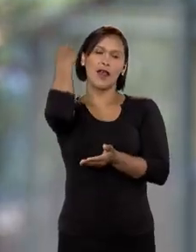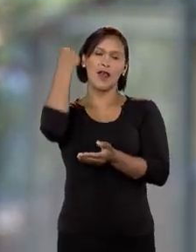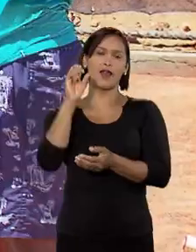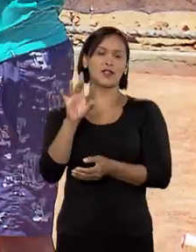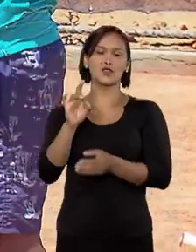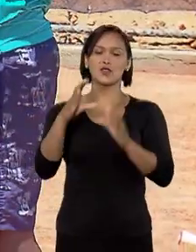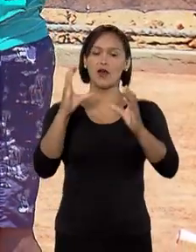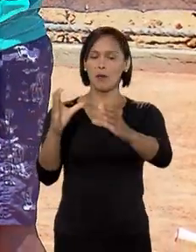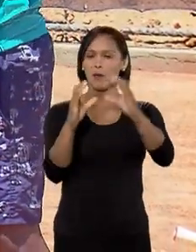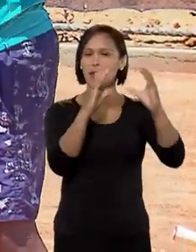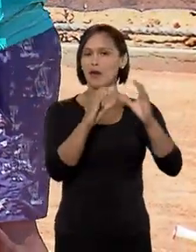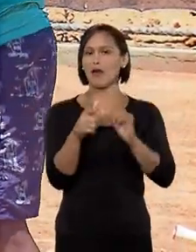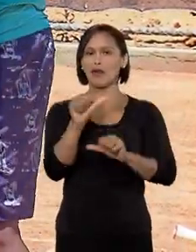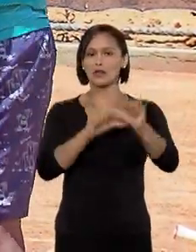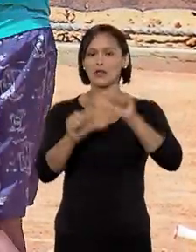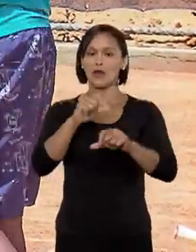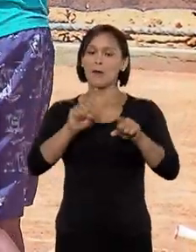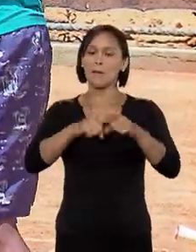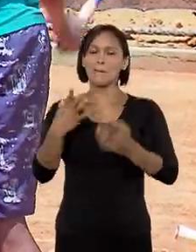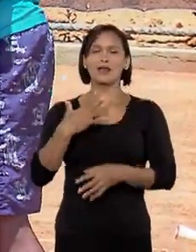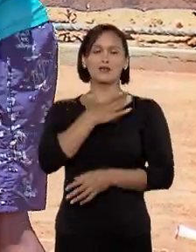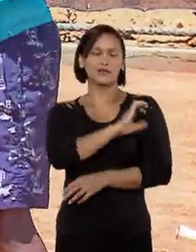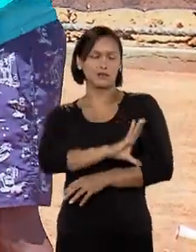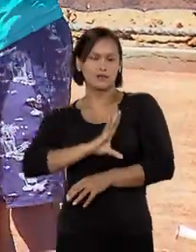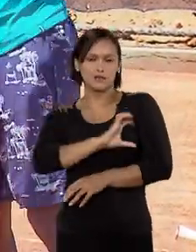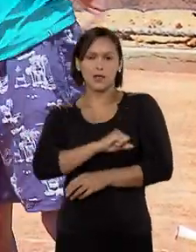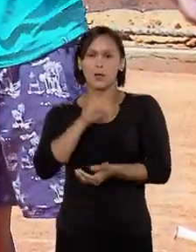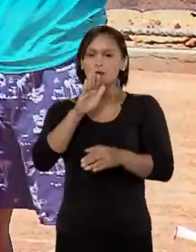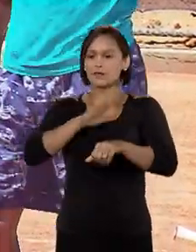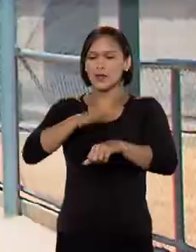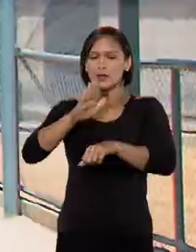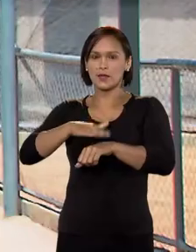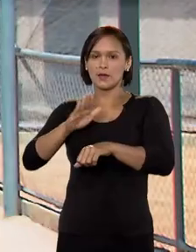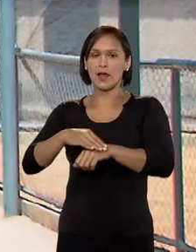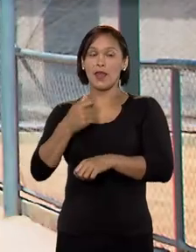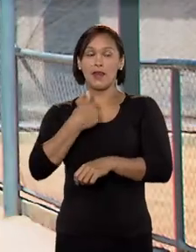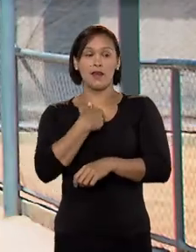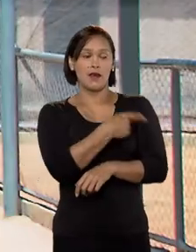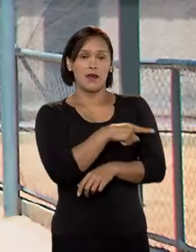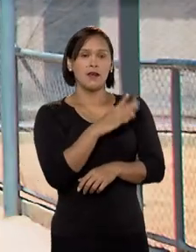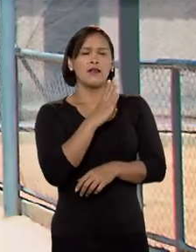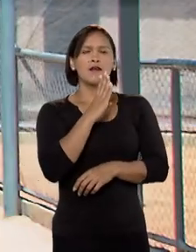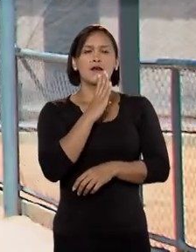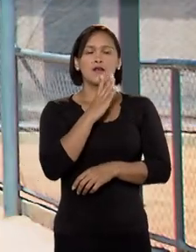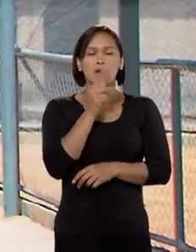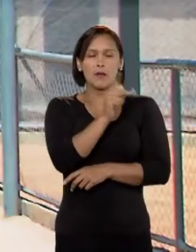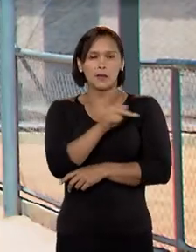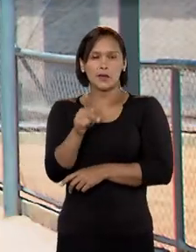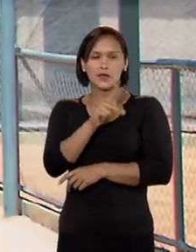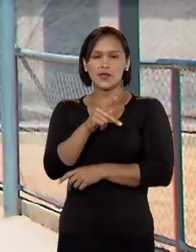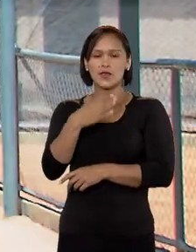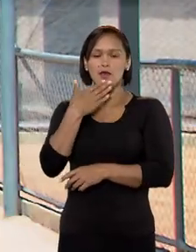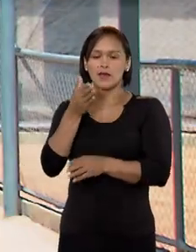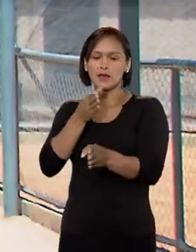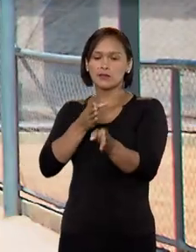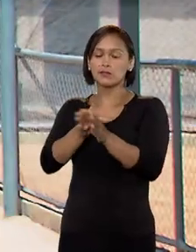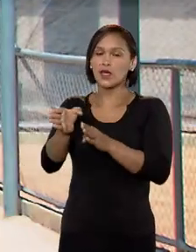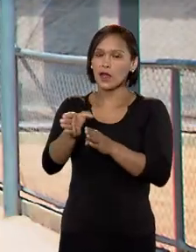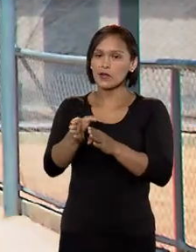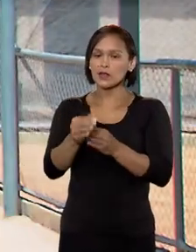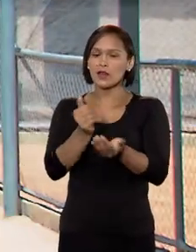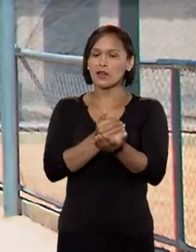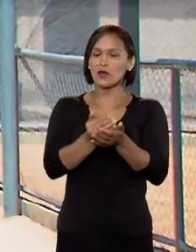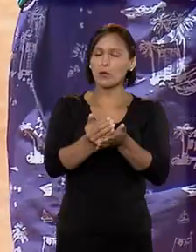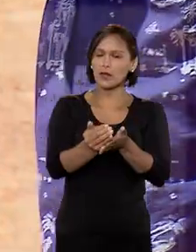partida. Mas a paixão pelas quadras foi crescendo e ele quis ir além. Eu conheci um professor que me indicou